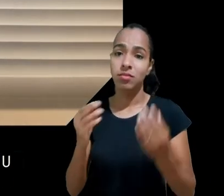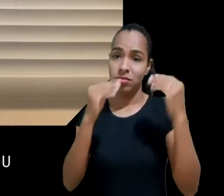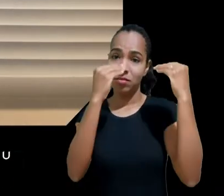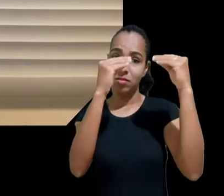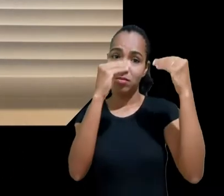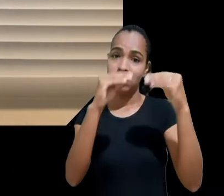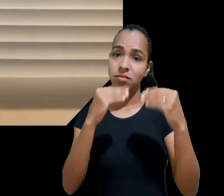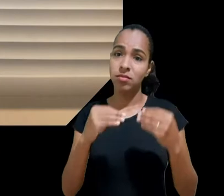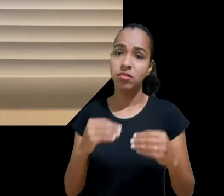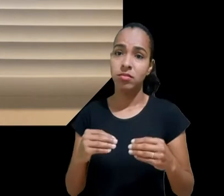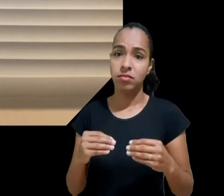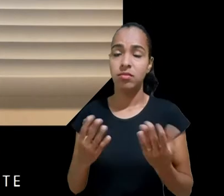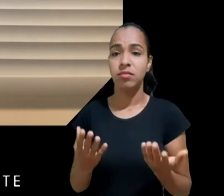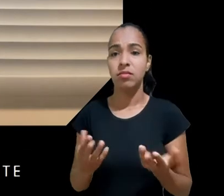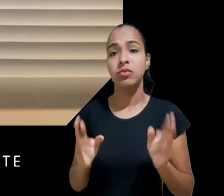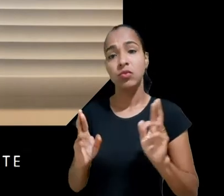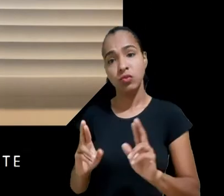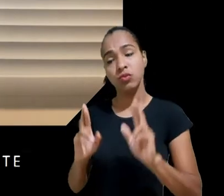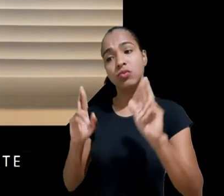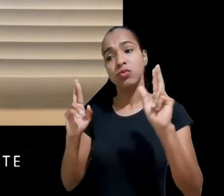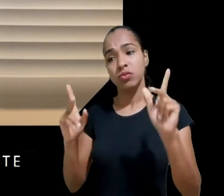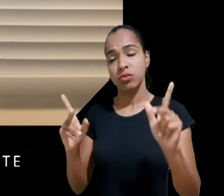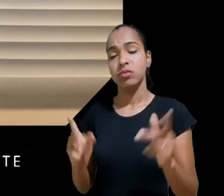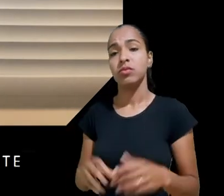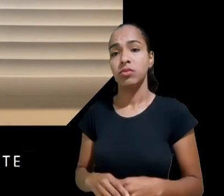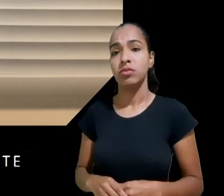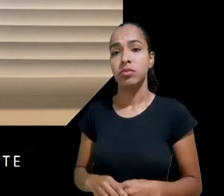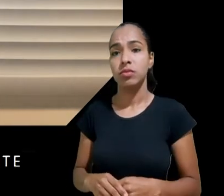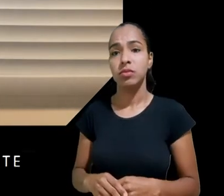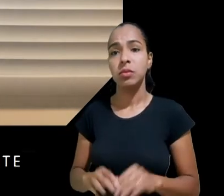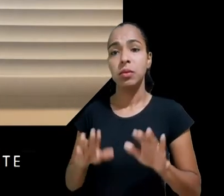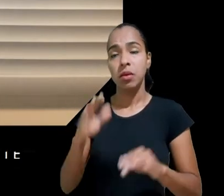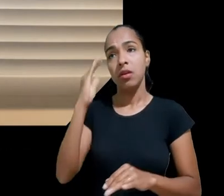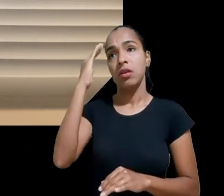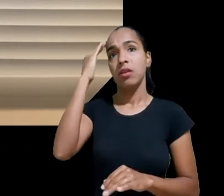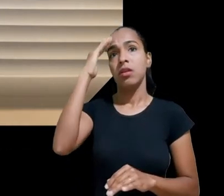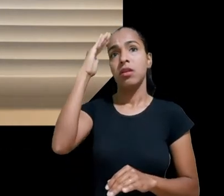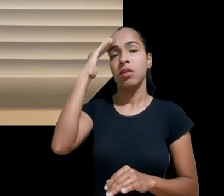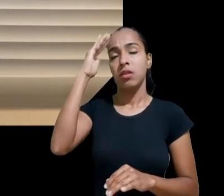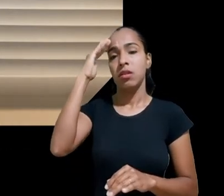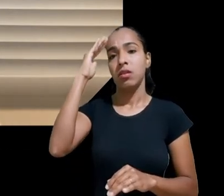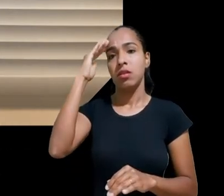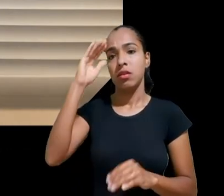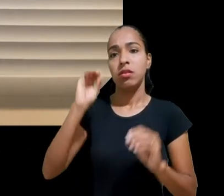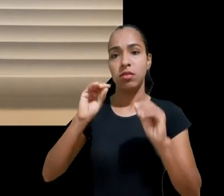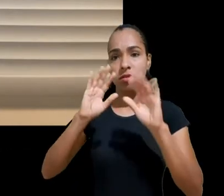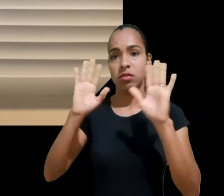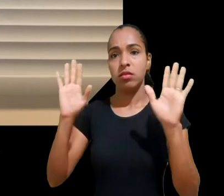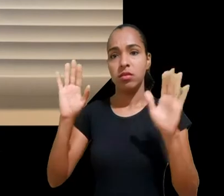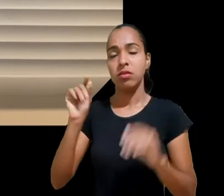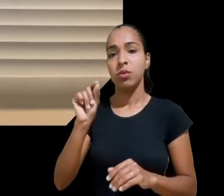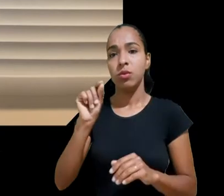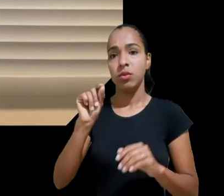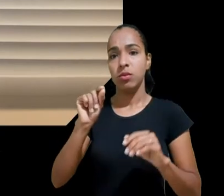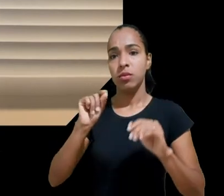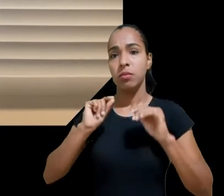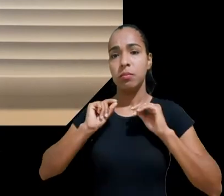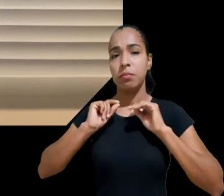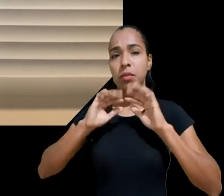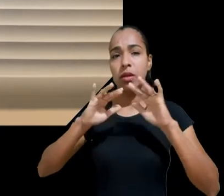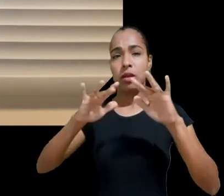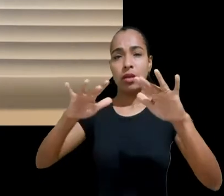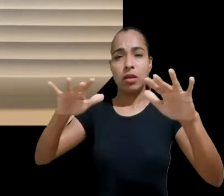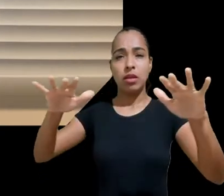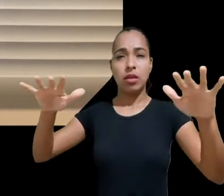desinformação, mas no qual se entendeu que esse tipo de divulgação em massa seria ilícito e seria